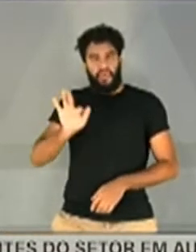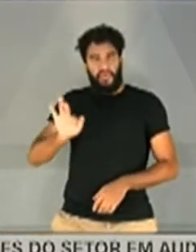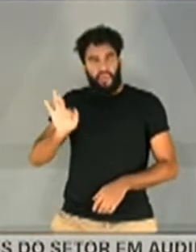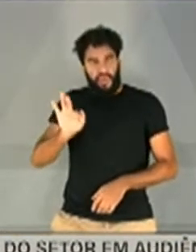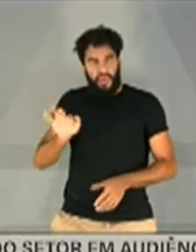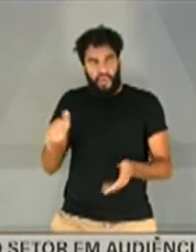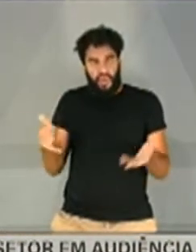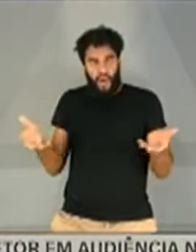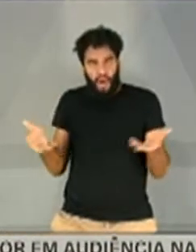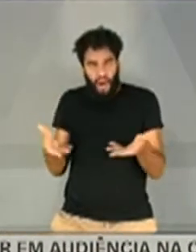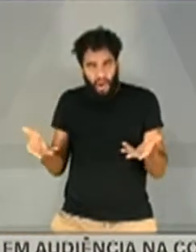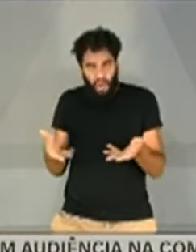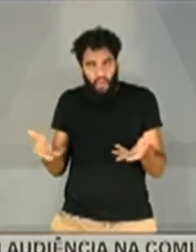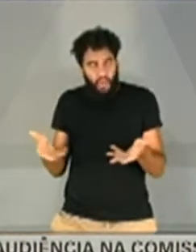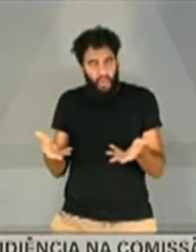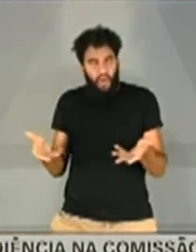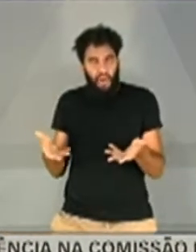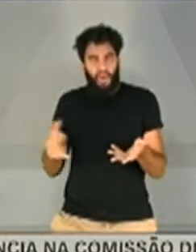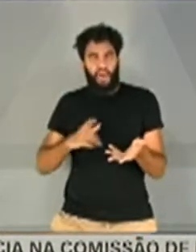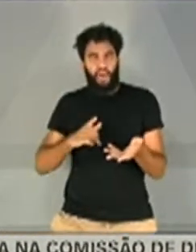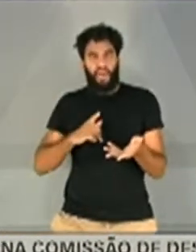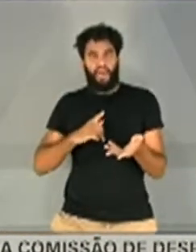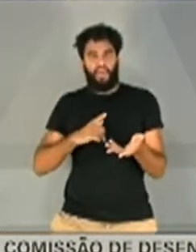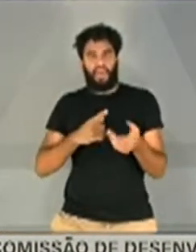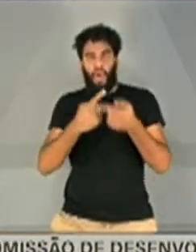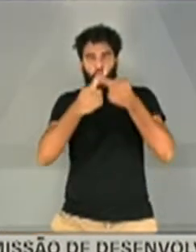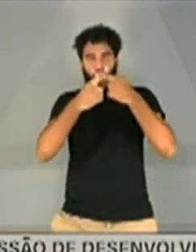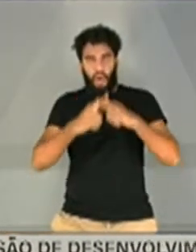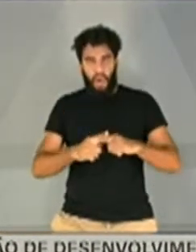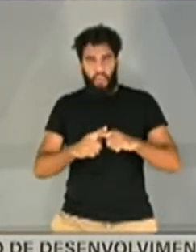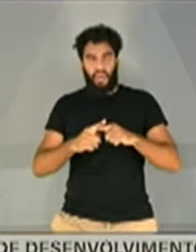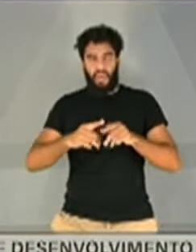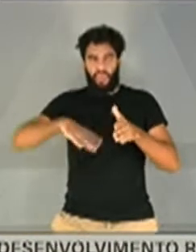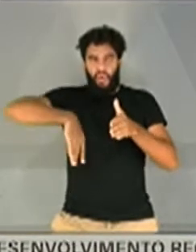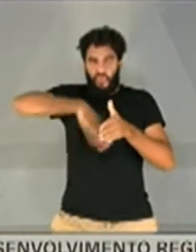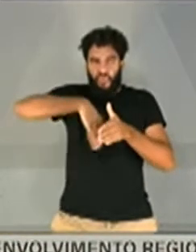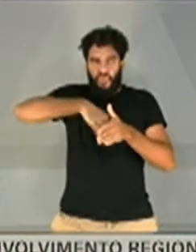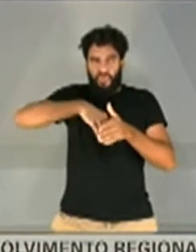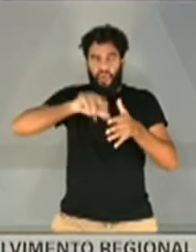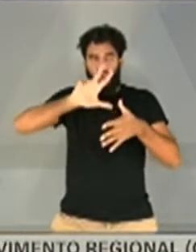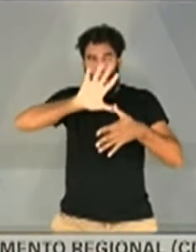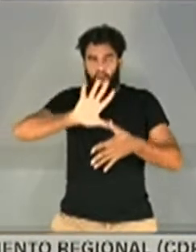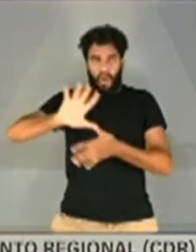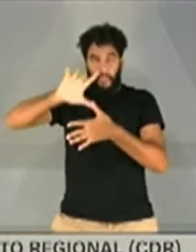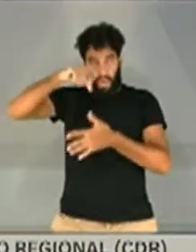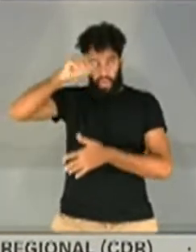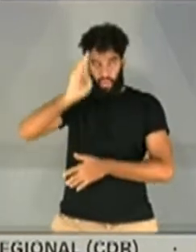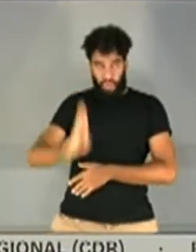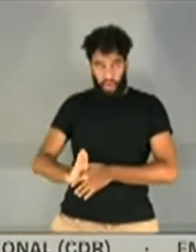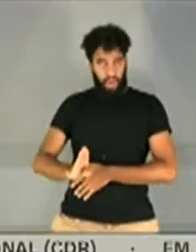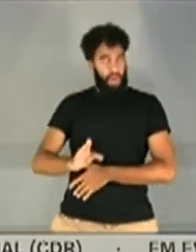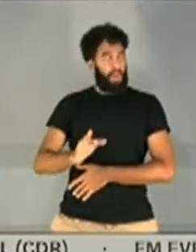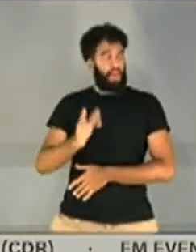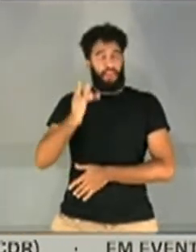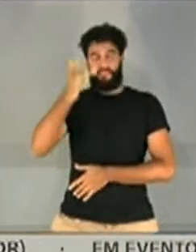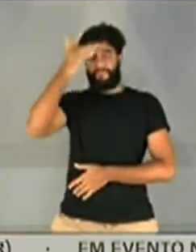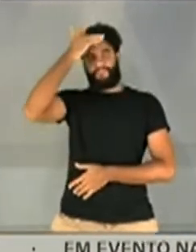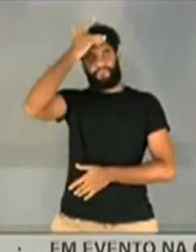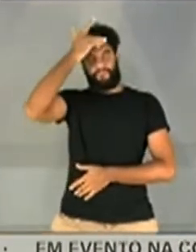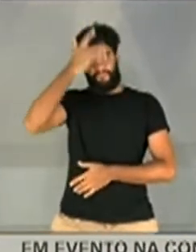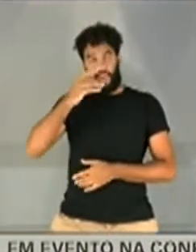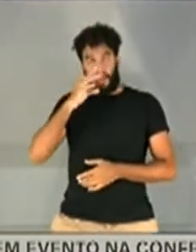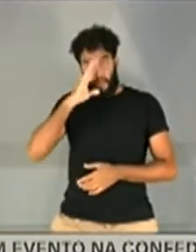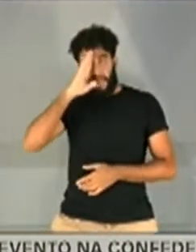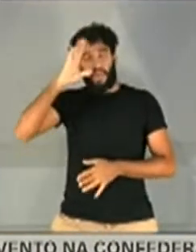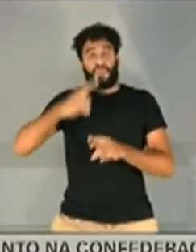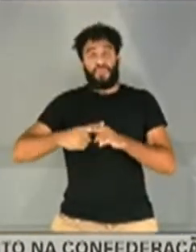sediar a Copa América aqui no Brasil, no exato momento em que a pandemia se agrava